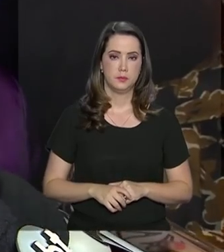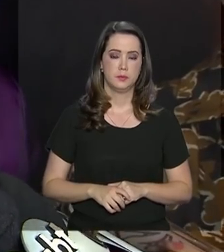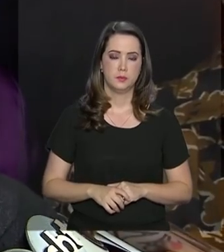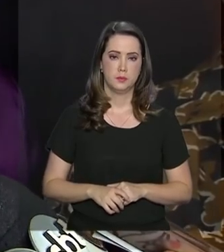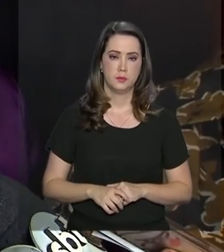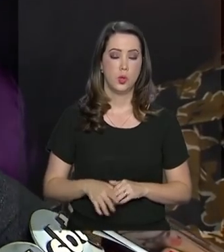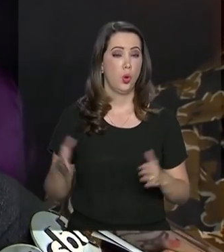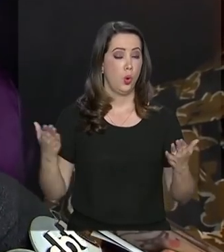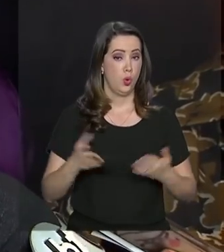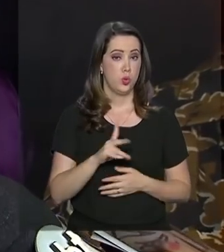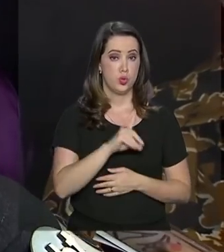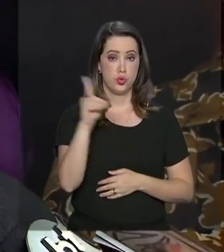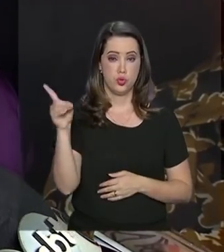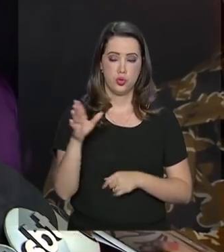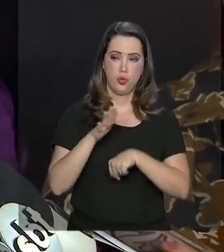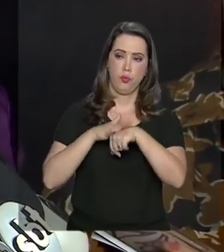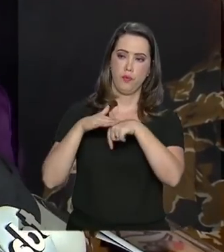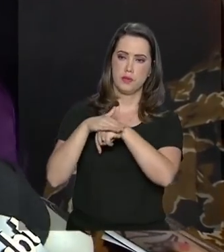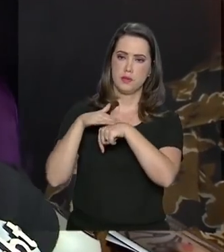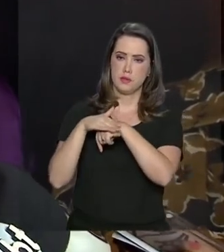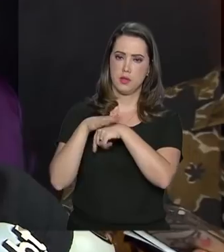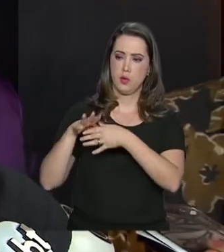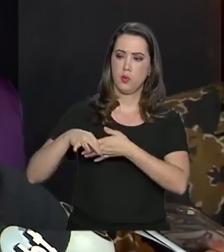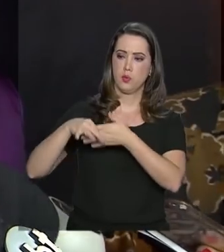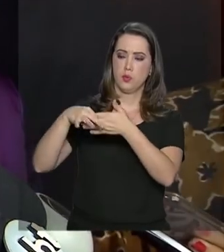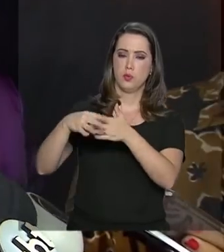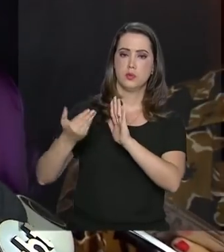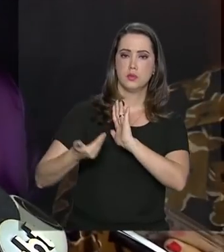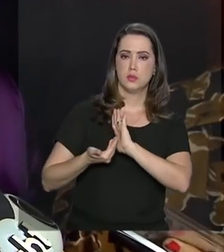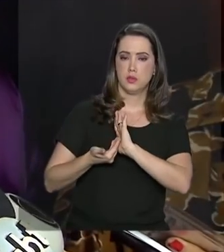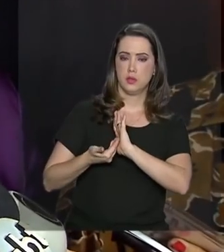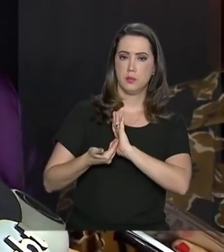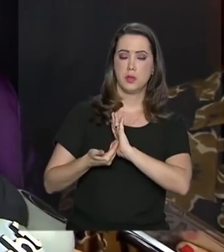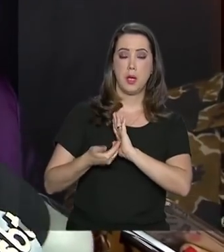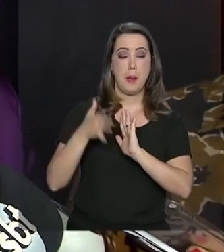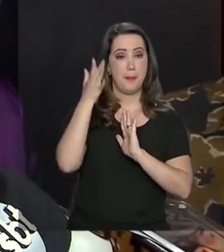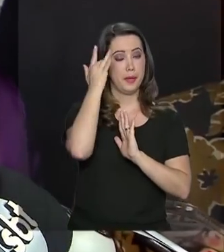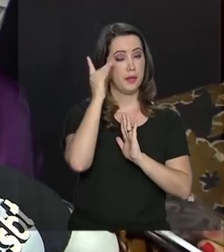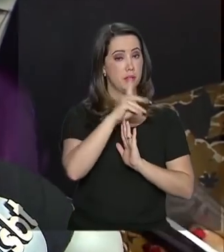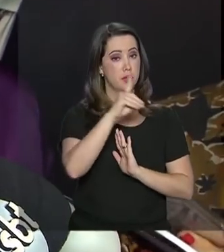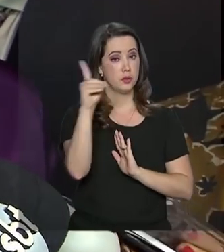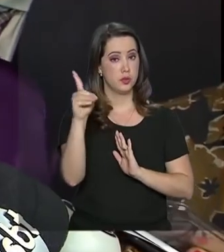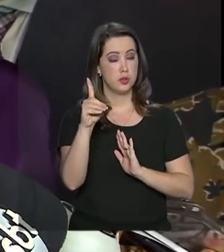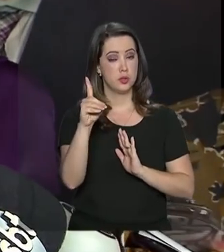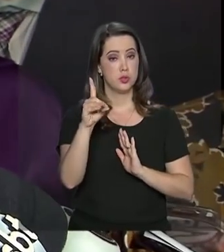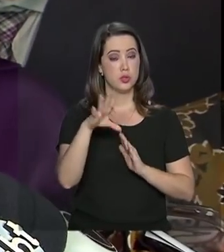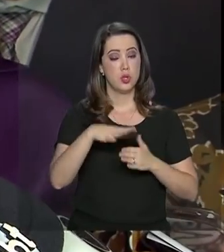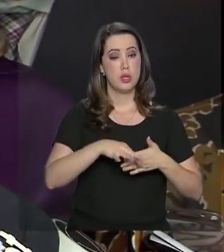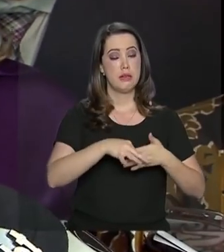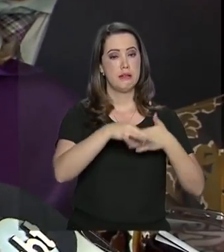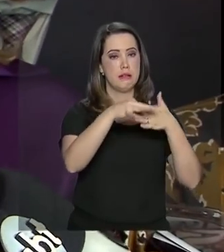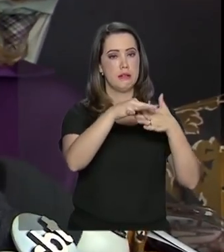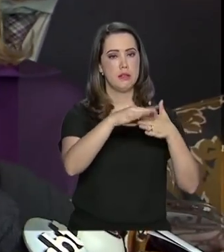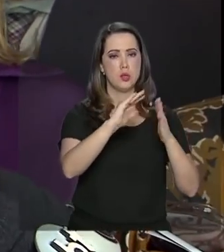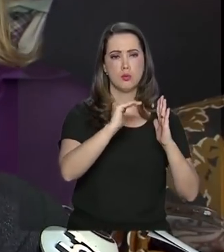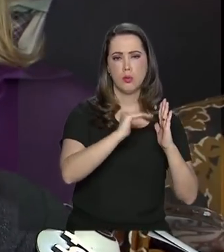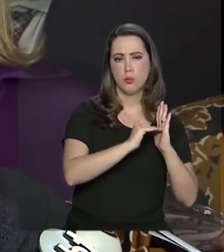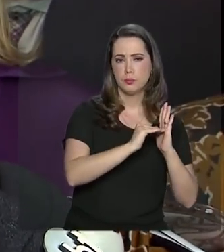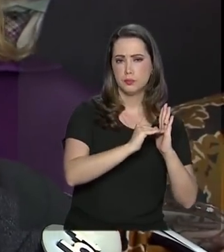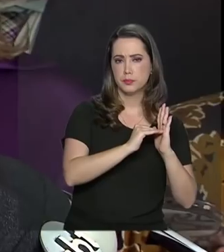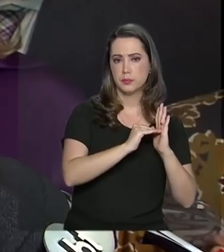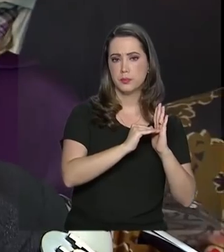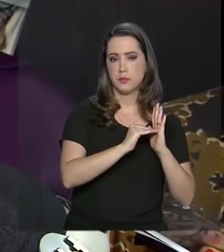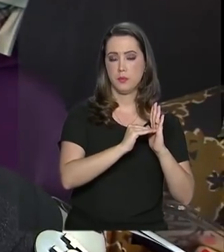Hoje foi o dia de conversar com os líderes da Câmara, amanhã será o dia de conversar com os líderes do